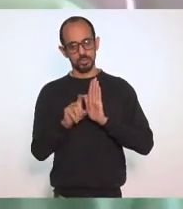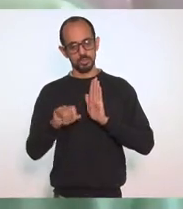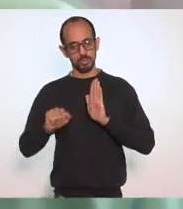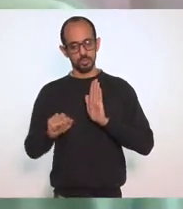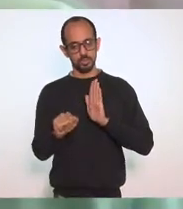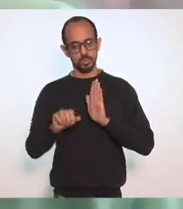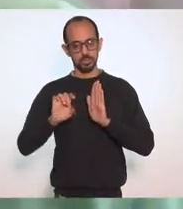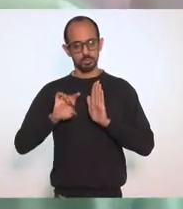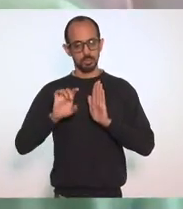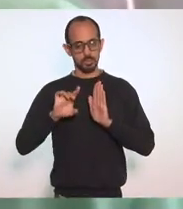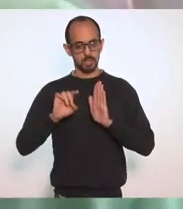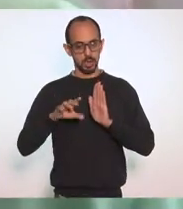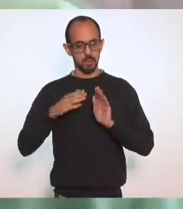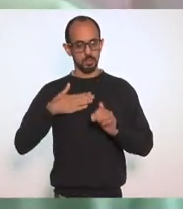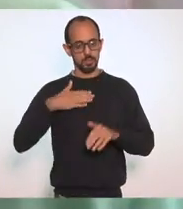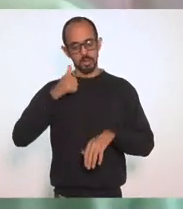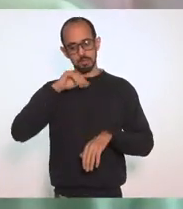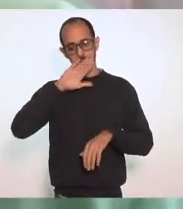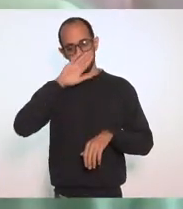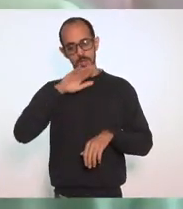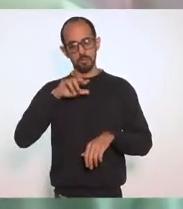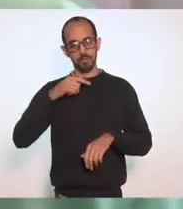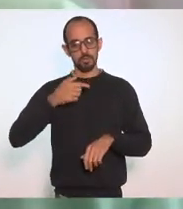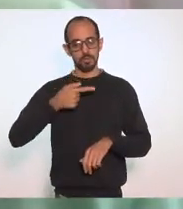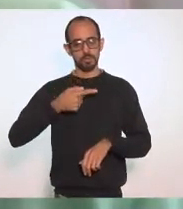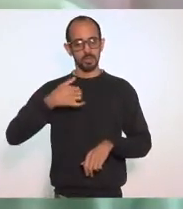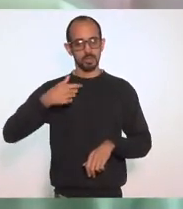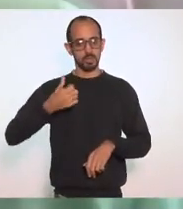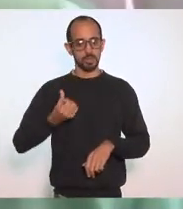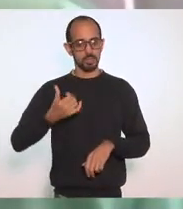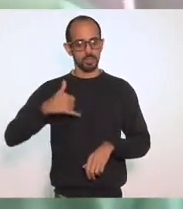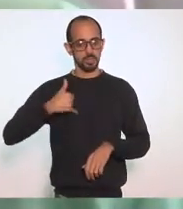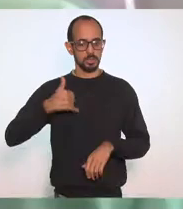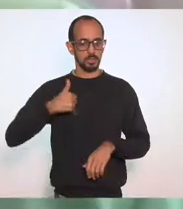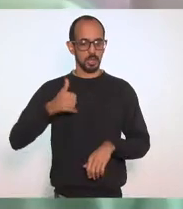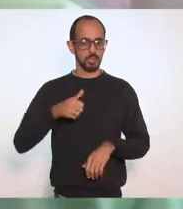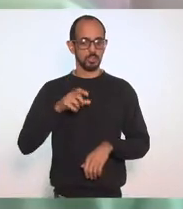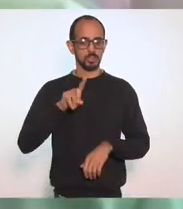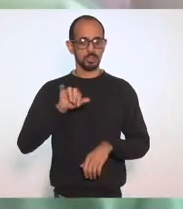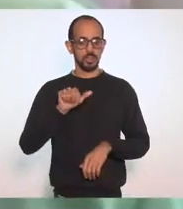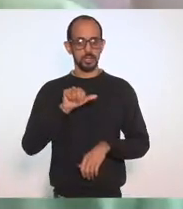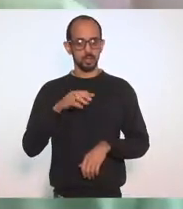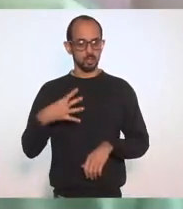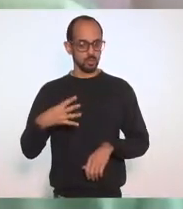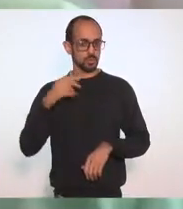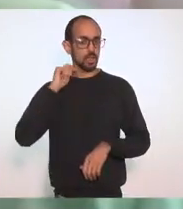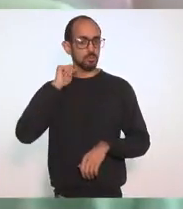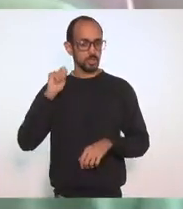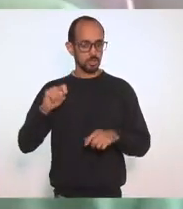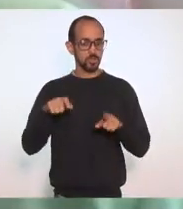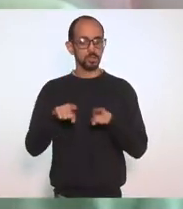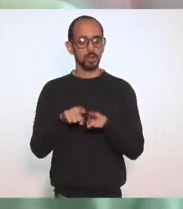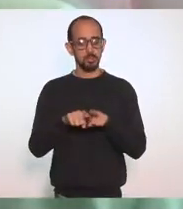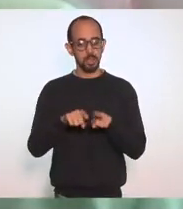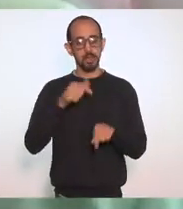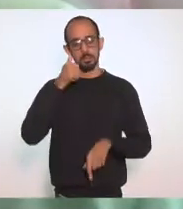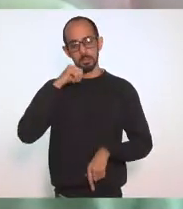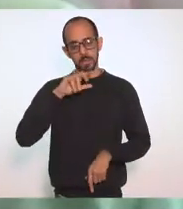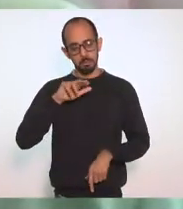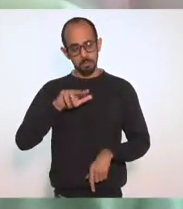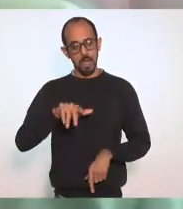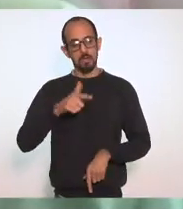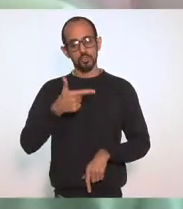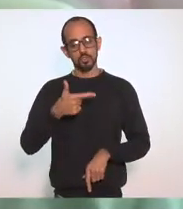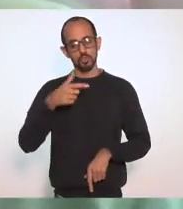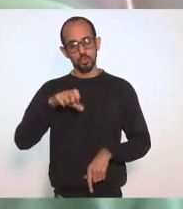Aqui no mês de abril Minha mãe que vai fazer 76 anos Dia 14 De abril Minha irmã Também vai fazer aniversário Dia 28 de abril